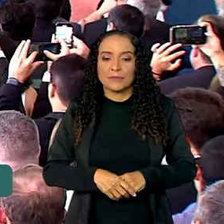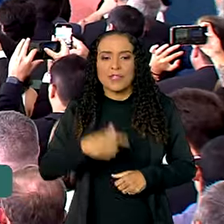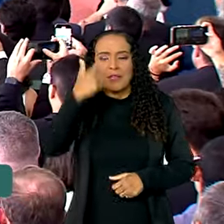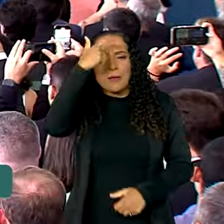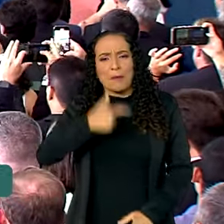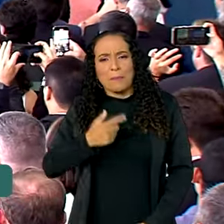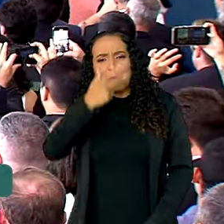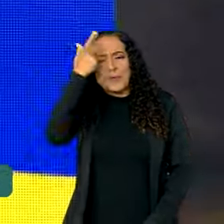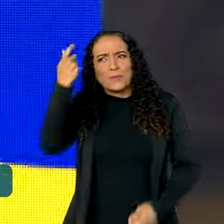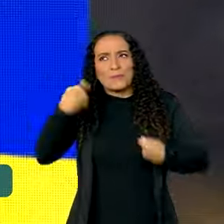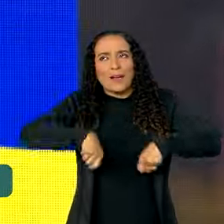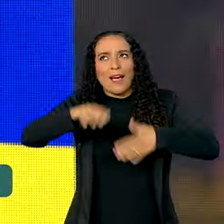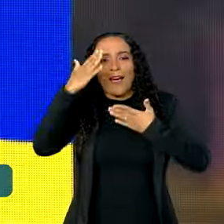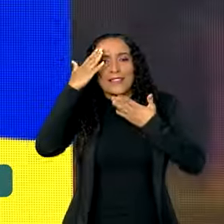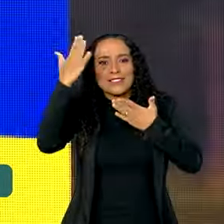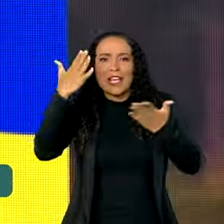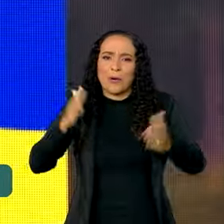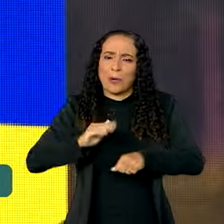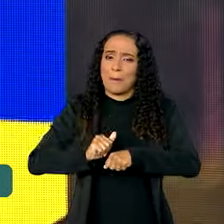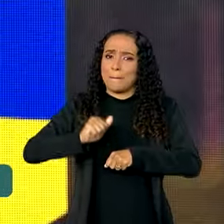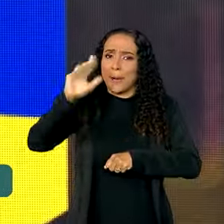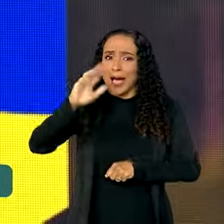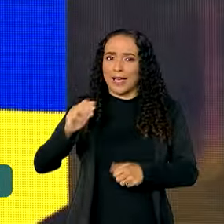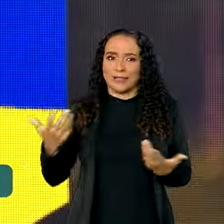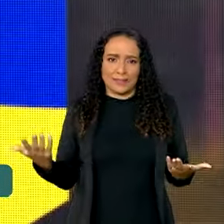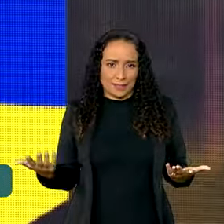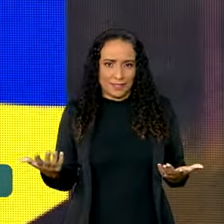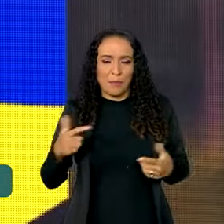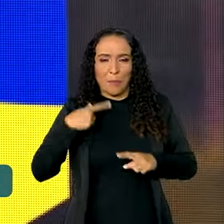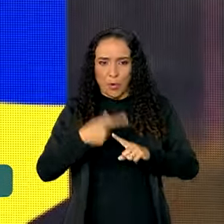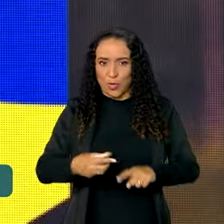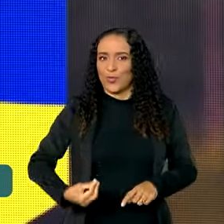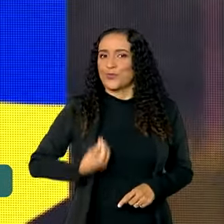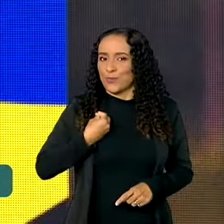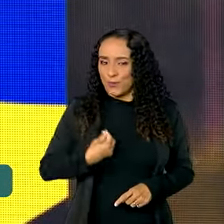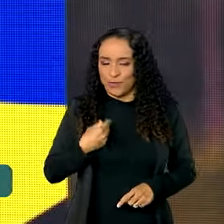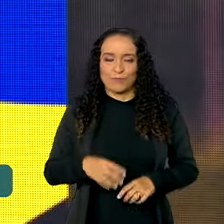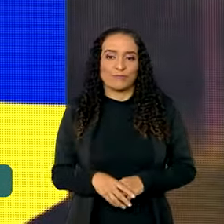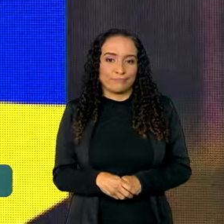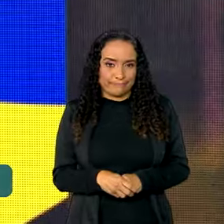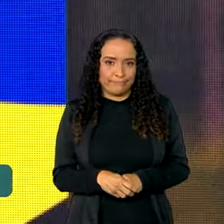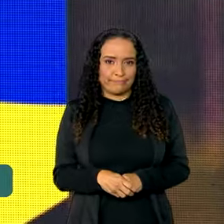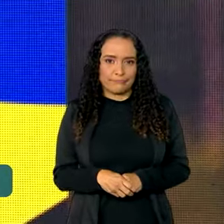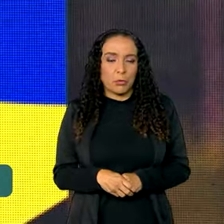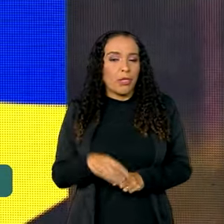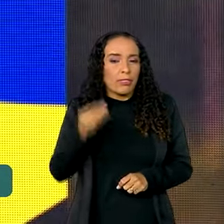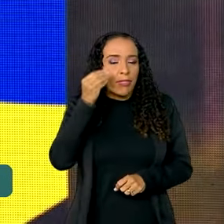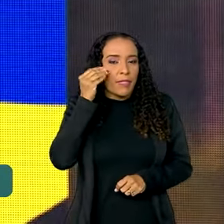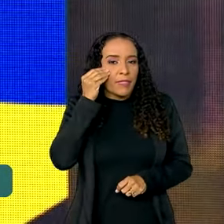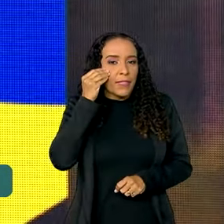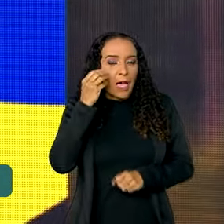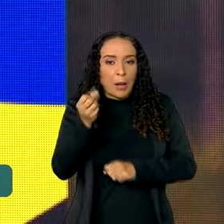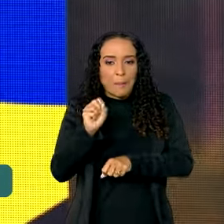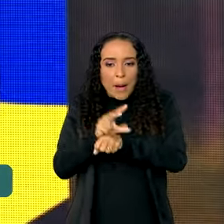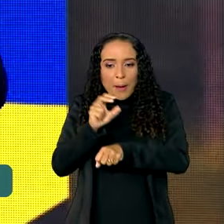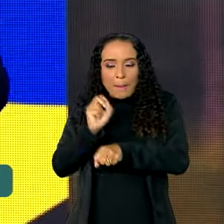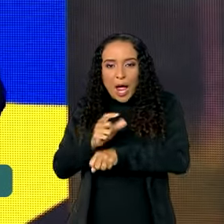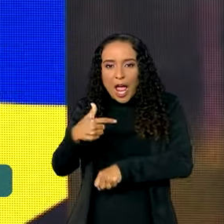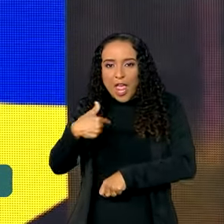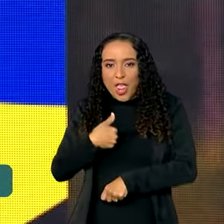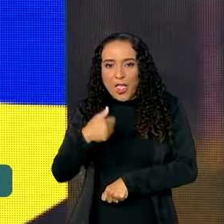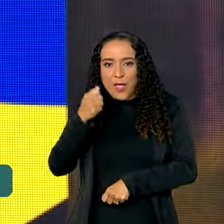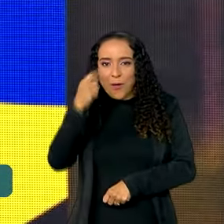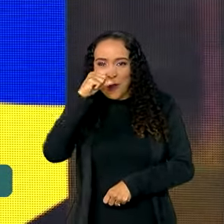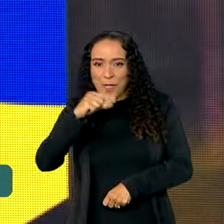um cara que eu tenho que agradecer agora muito mais, porque eu estou vivo. A tentativa de me envenenar, eu e o